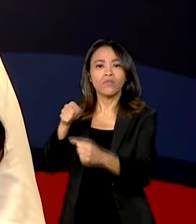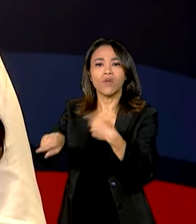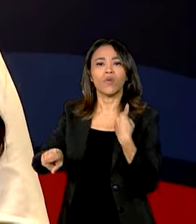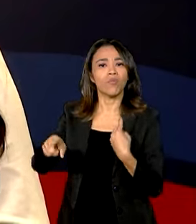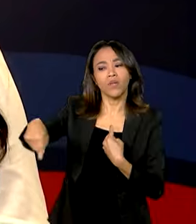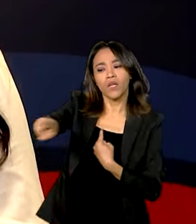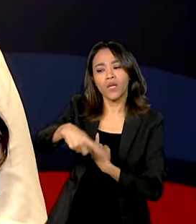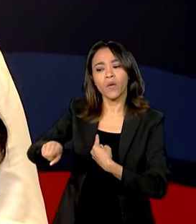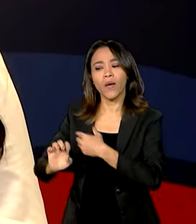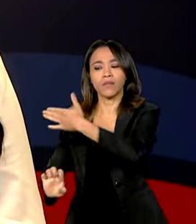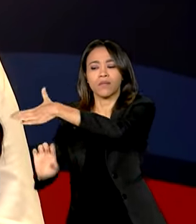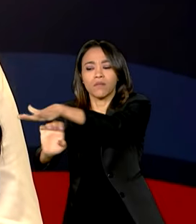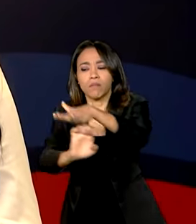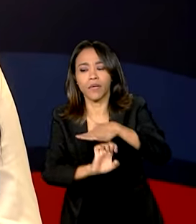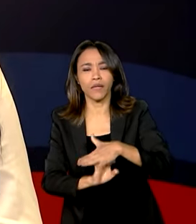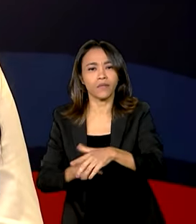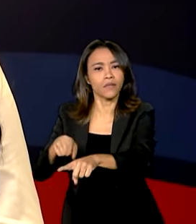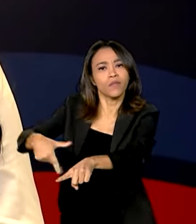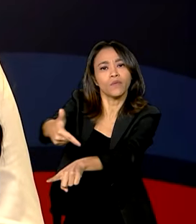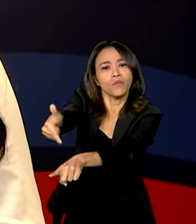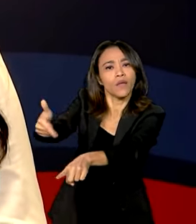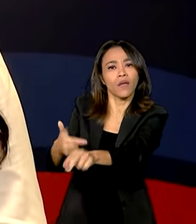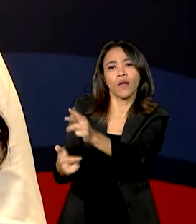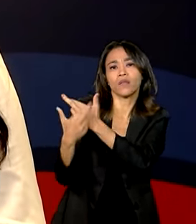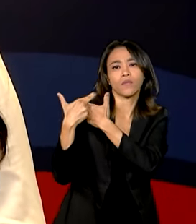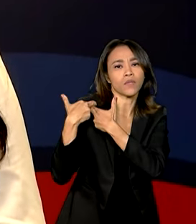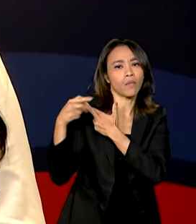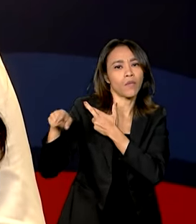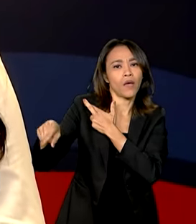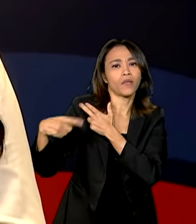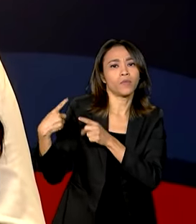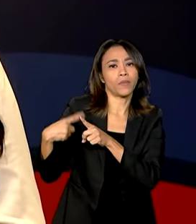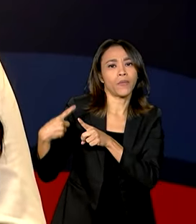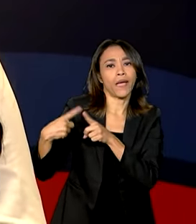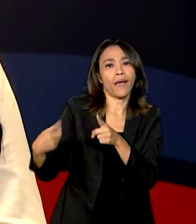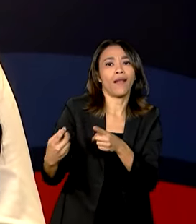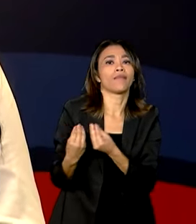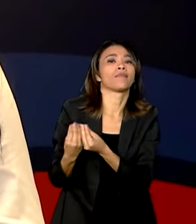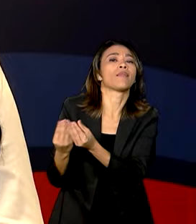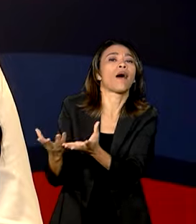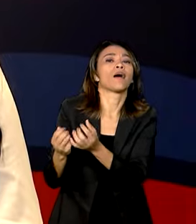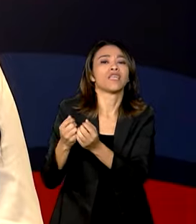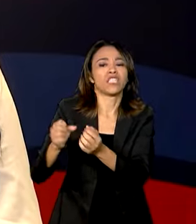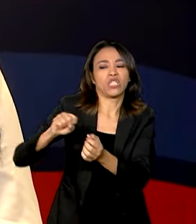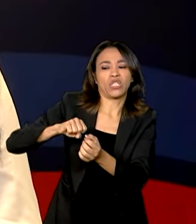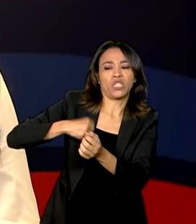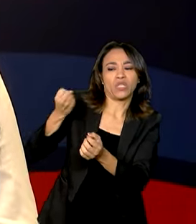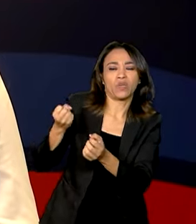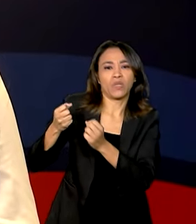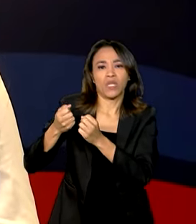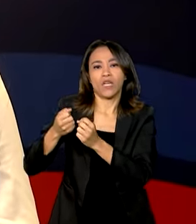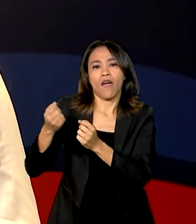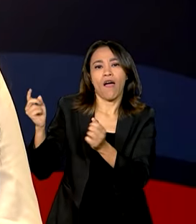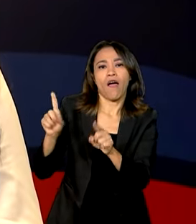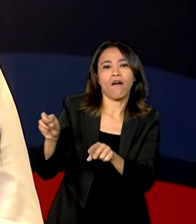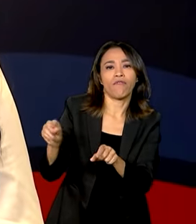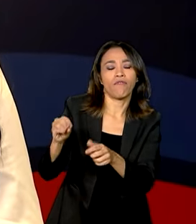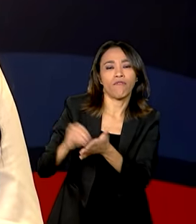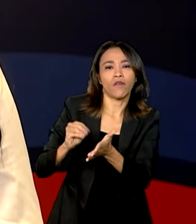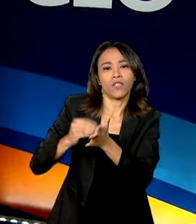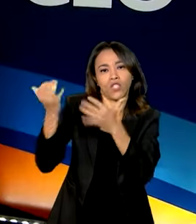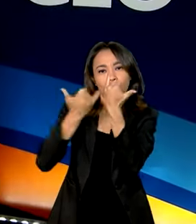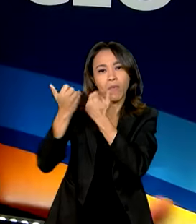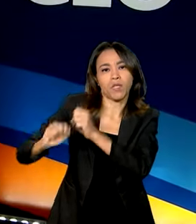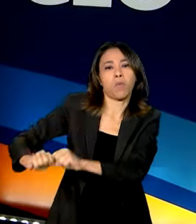social que não são responsabilizadas por dar espaço a quem propaga desinformação e discursos de